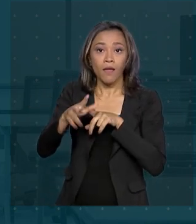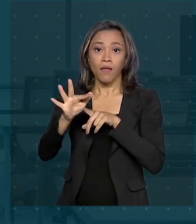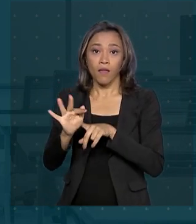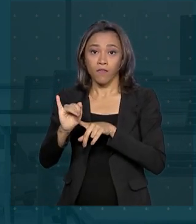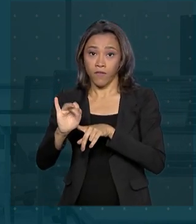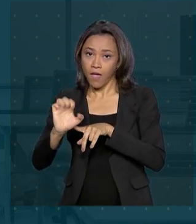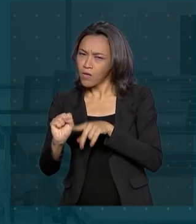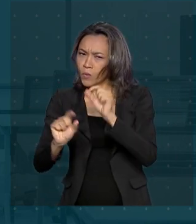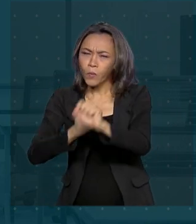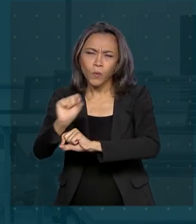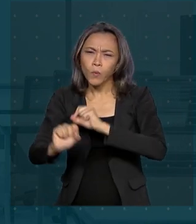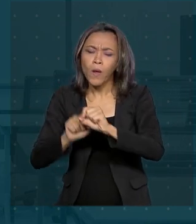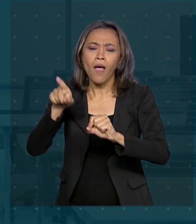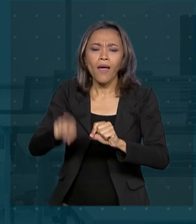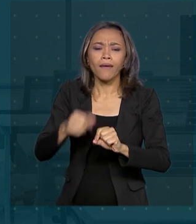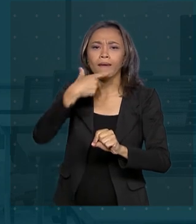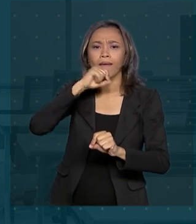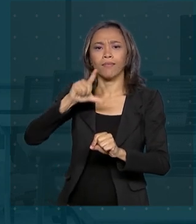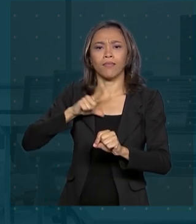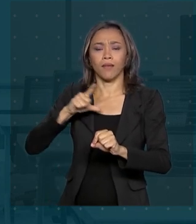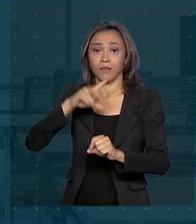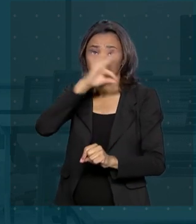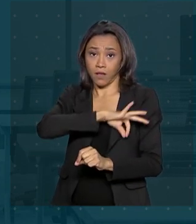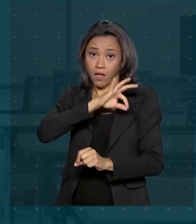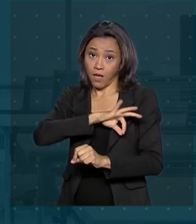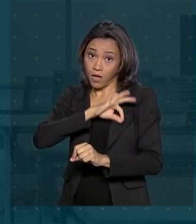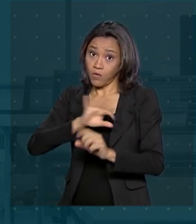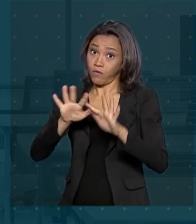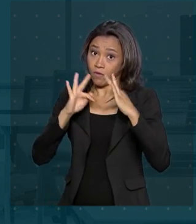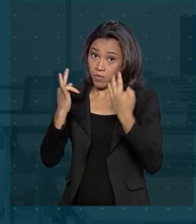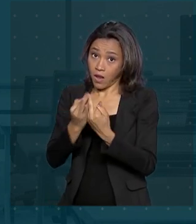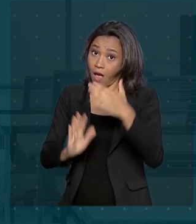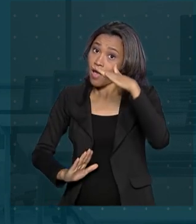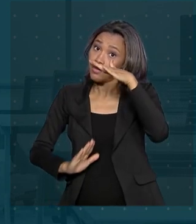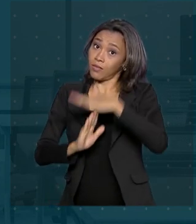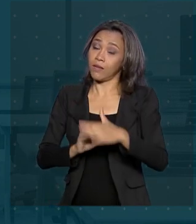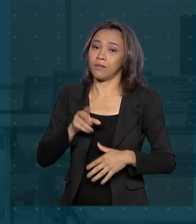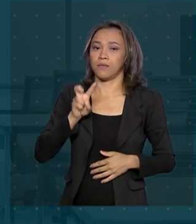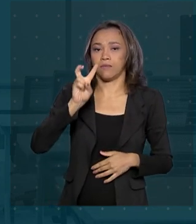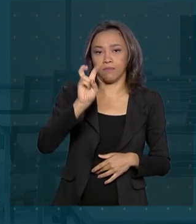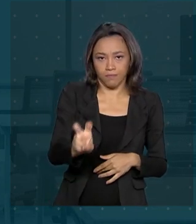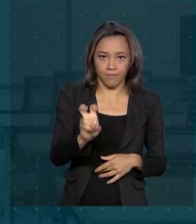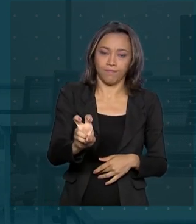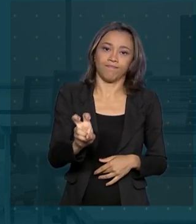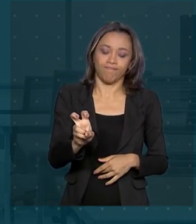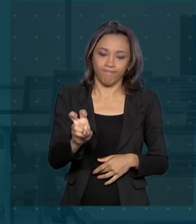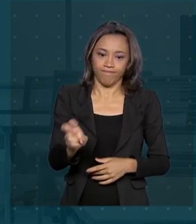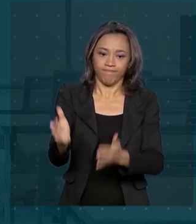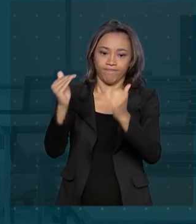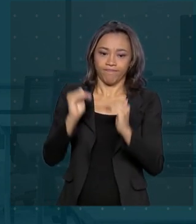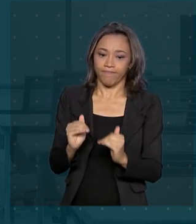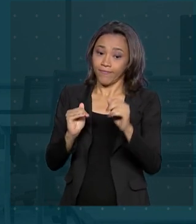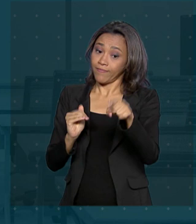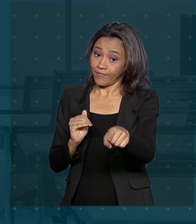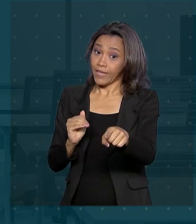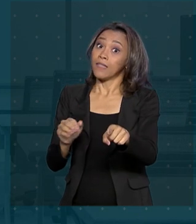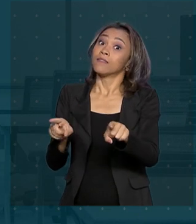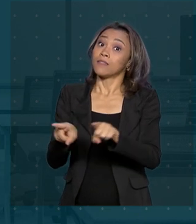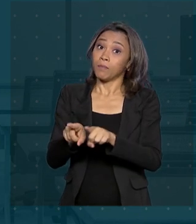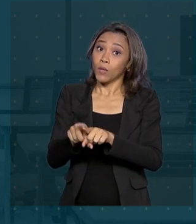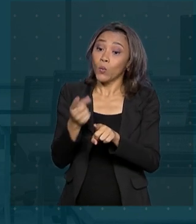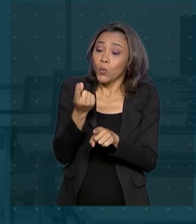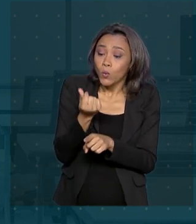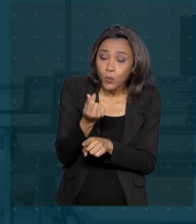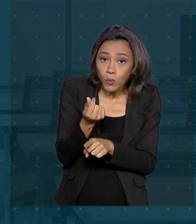é direcionada a quem tem renda per capita mensal familiar de até cinco salários mínimos. Nesse caso, os